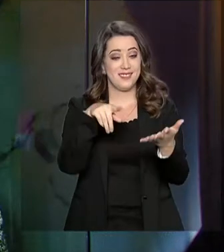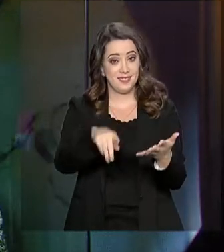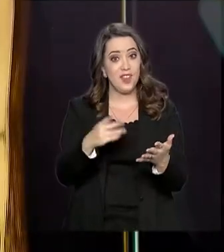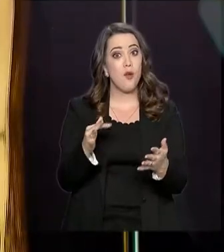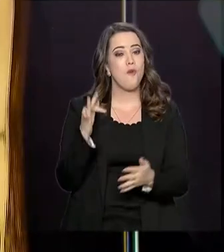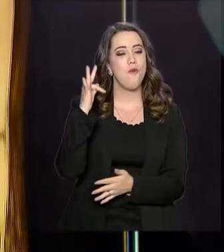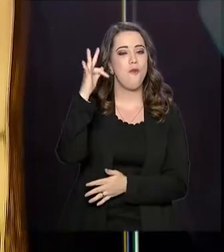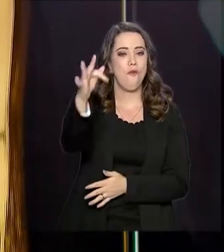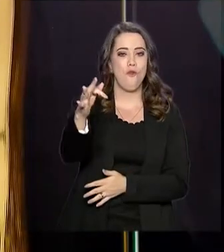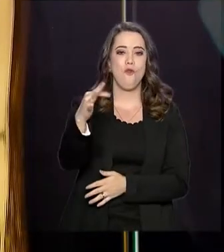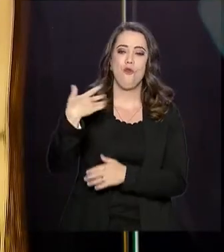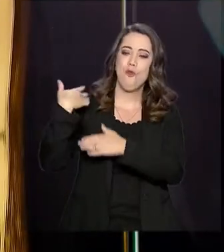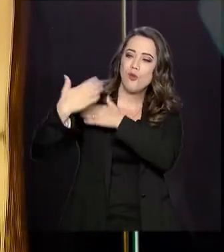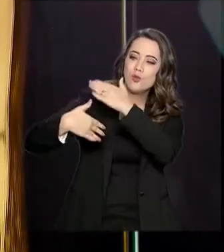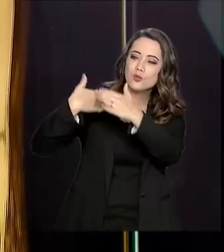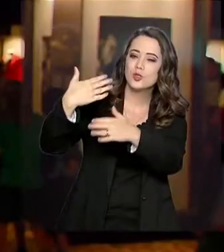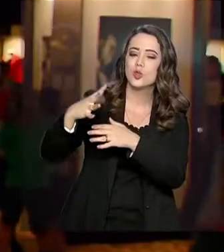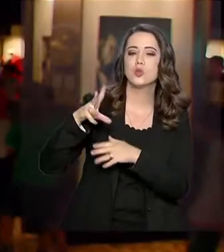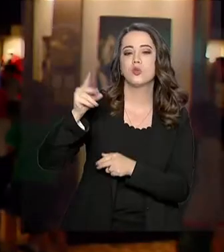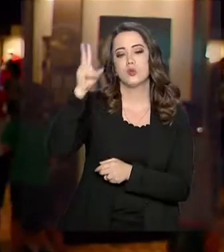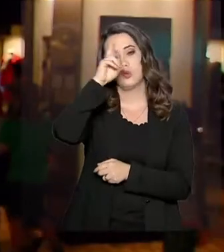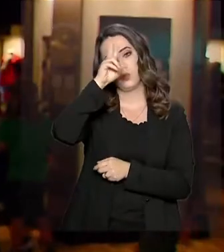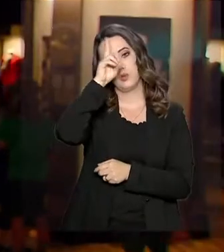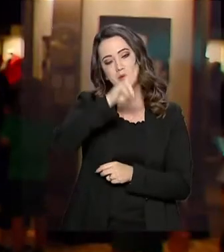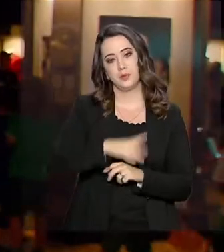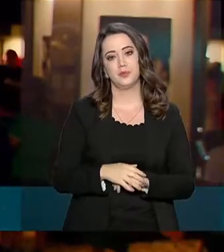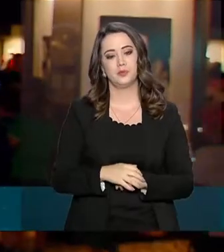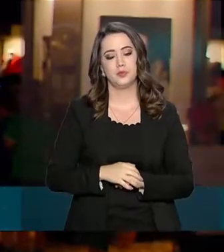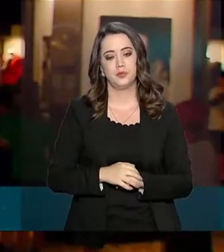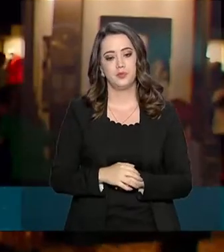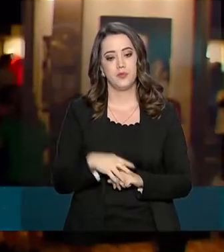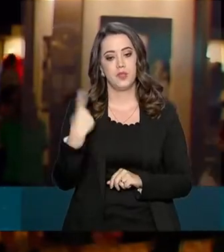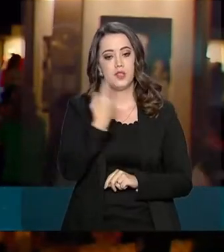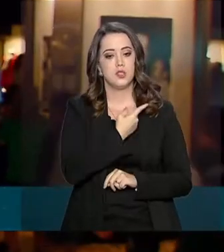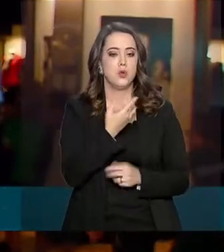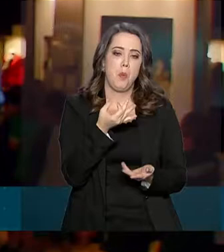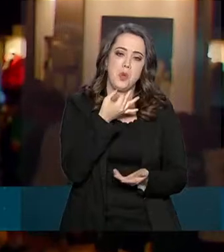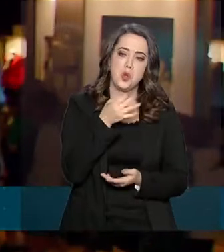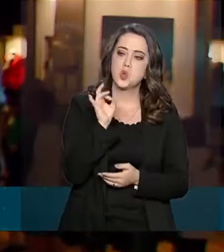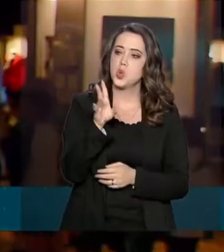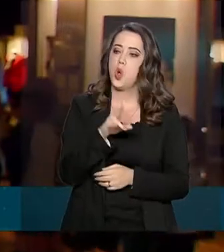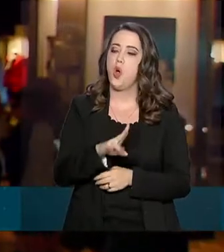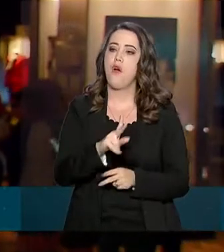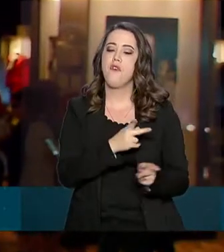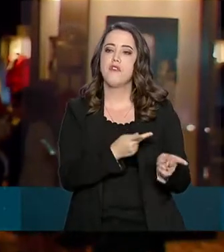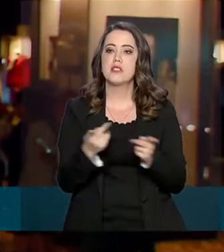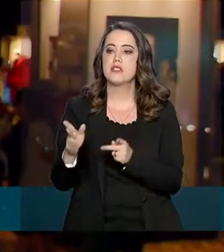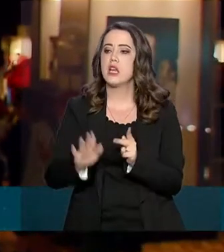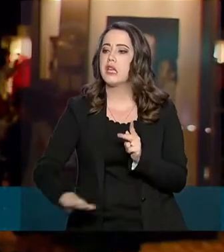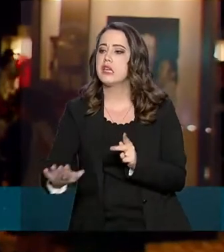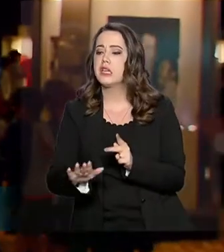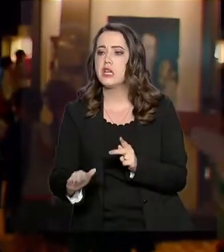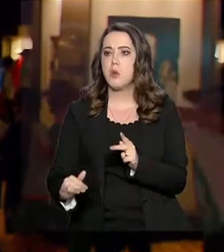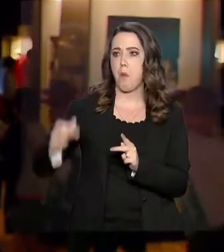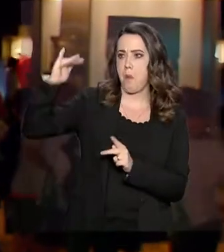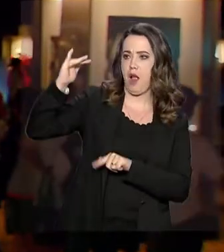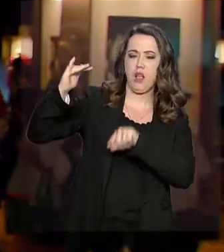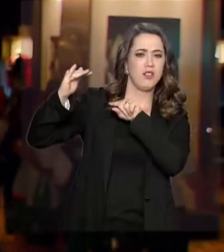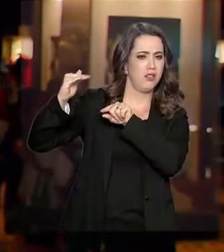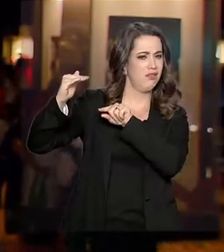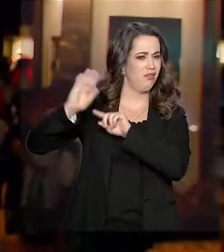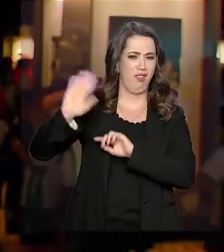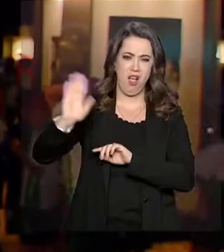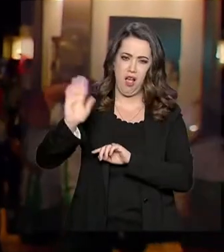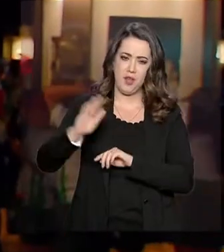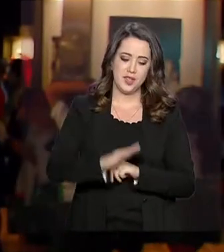um futuro do legado histórico. A gente acha que museus só podem ser visitados por crianças maiores, por adultos? Não. Hoje a